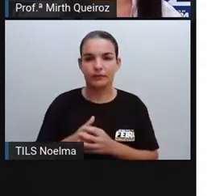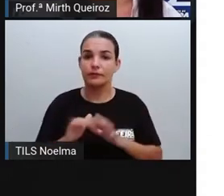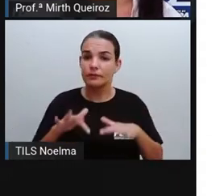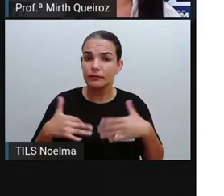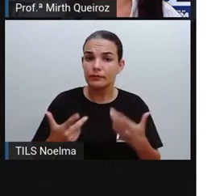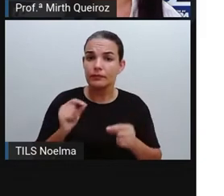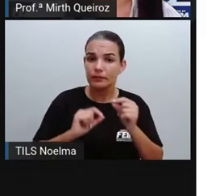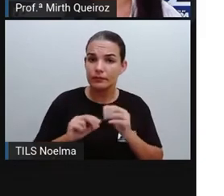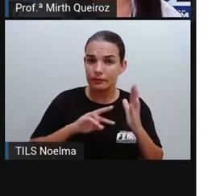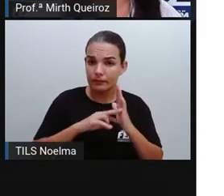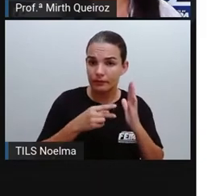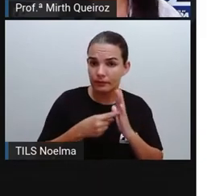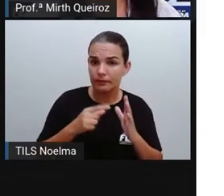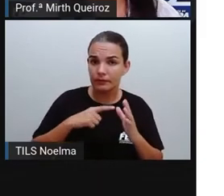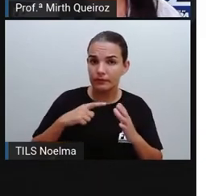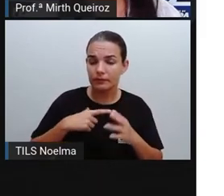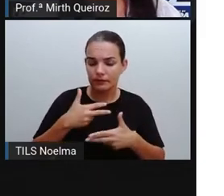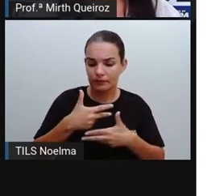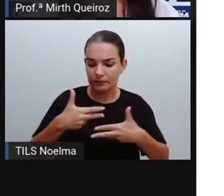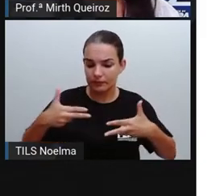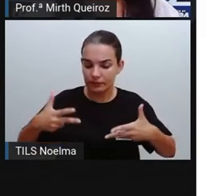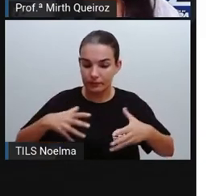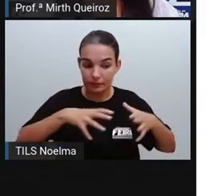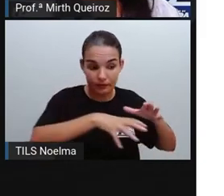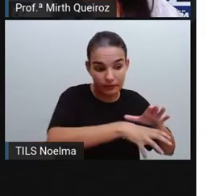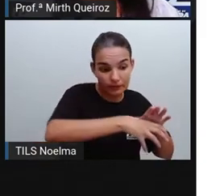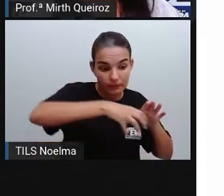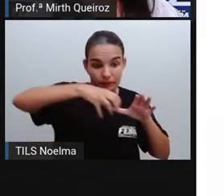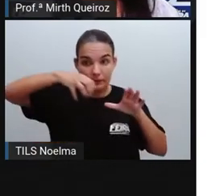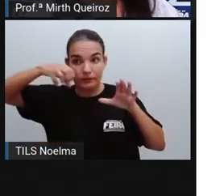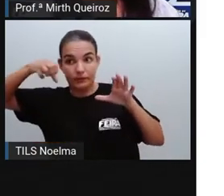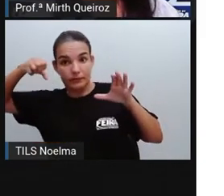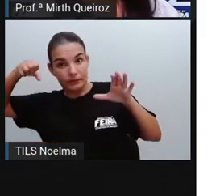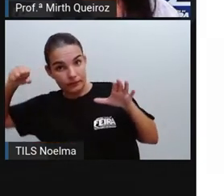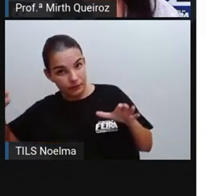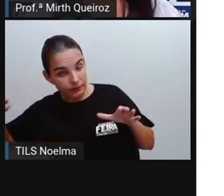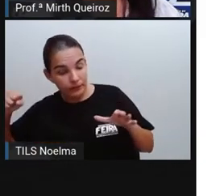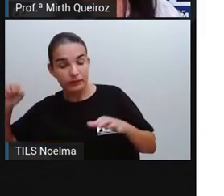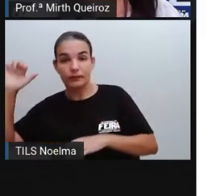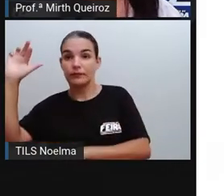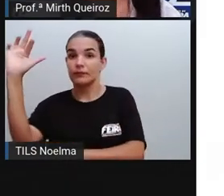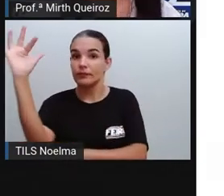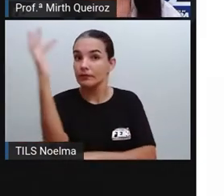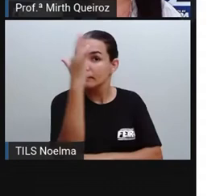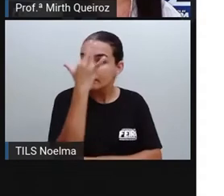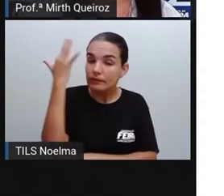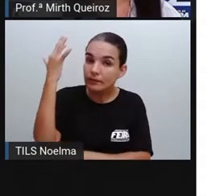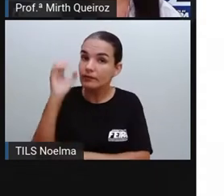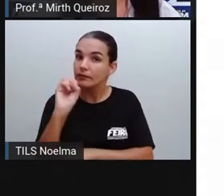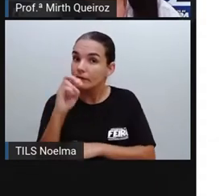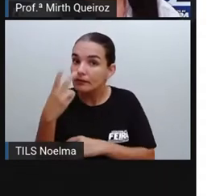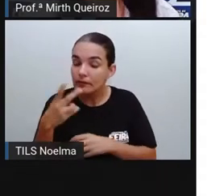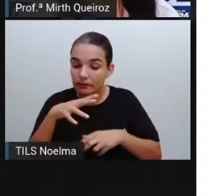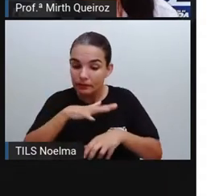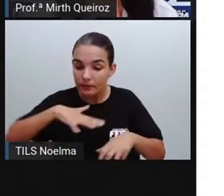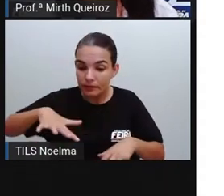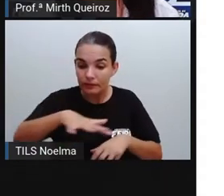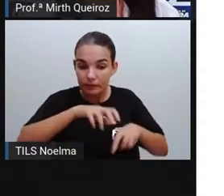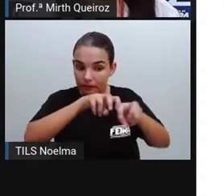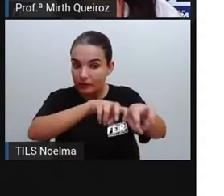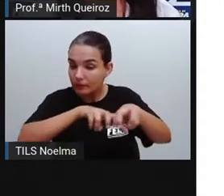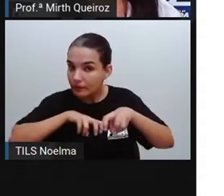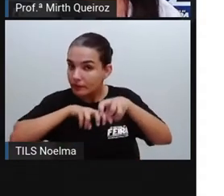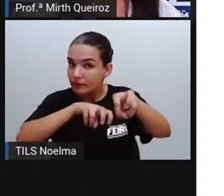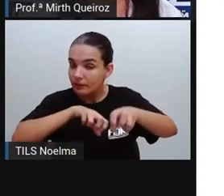os materiais que são retirados da natureza ou que são produzidos no meio rural para ser transformado em mercadoria.